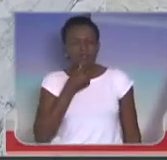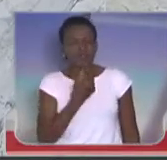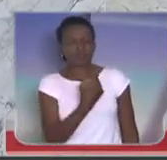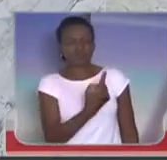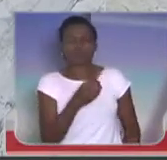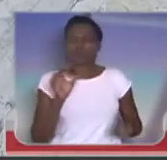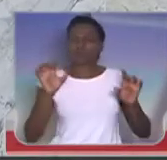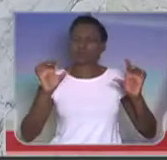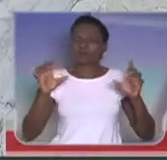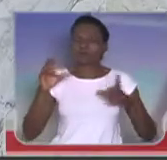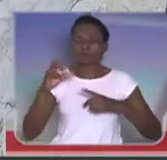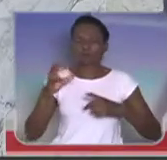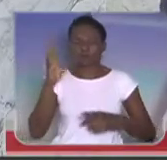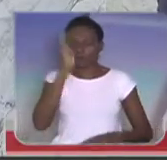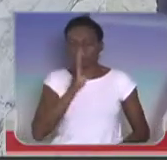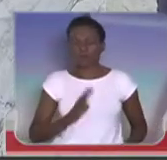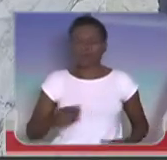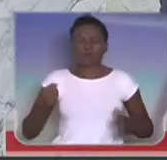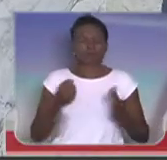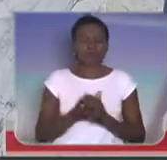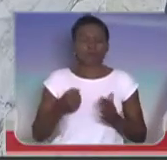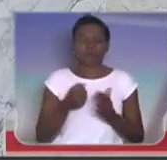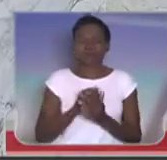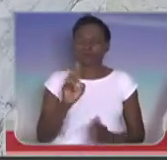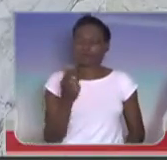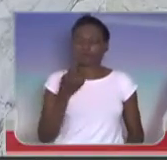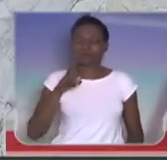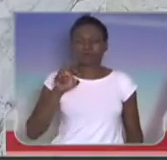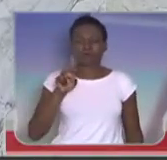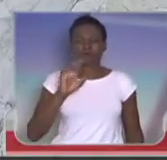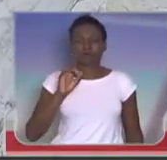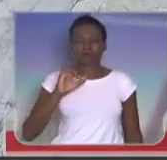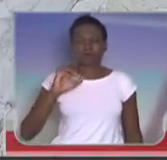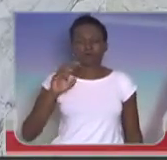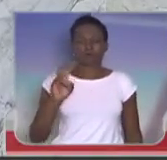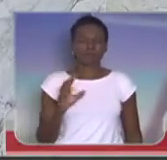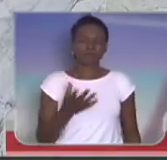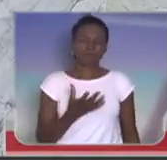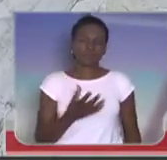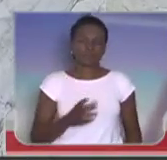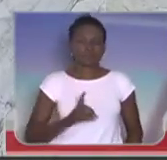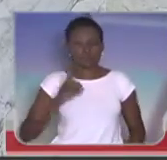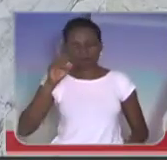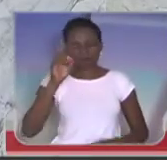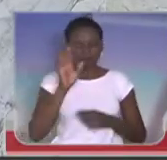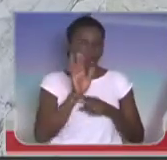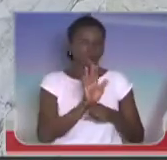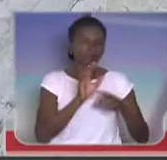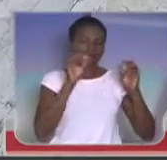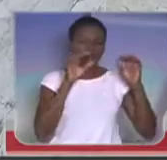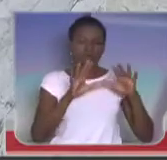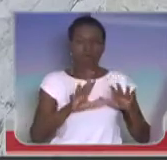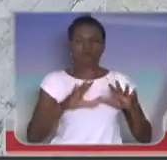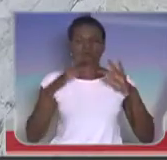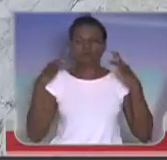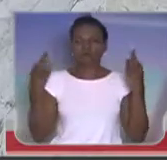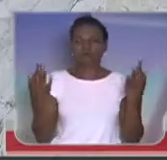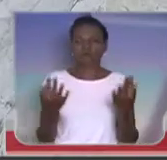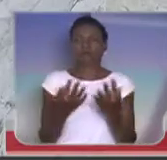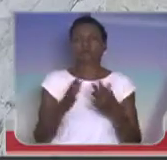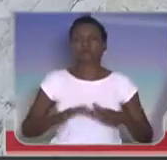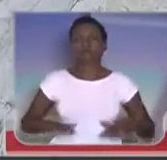durante a Segunda Guerra Mundial, o senhor Ari Vieira, que Deus o tenha e conforte toda a nossa família.